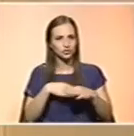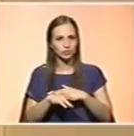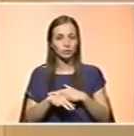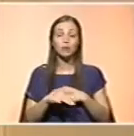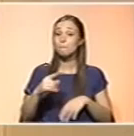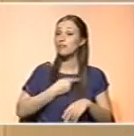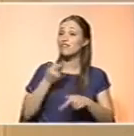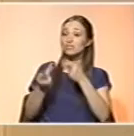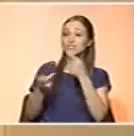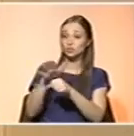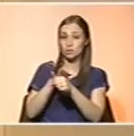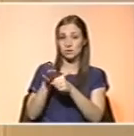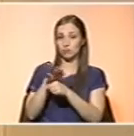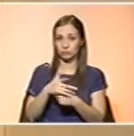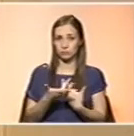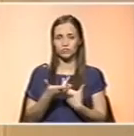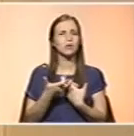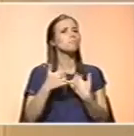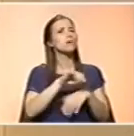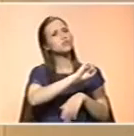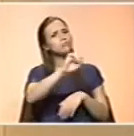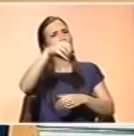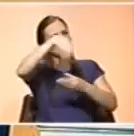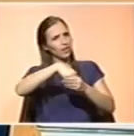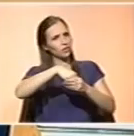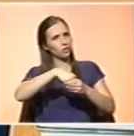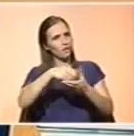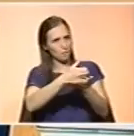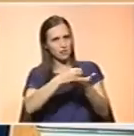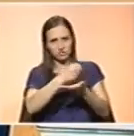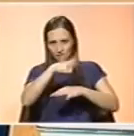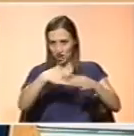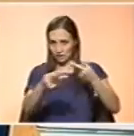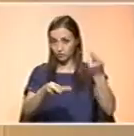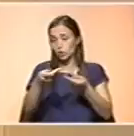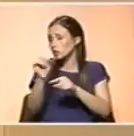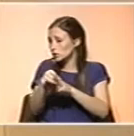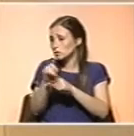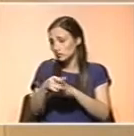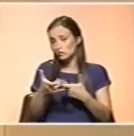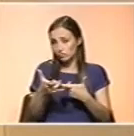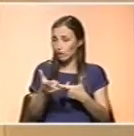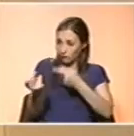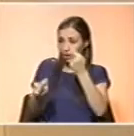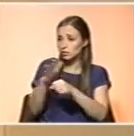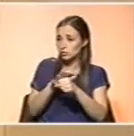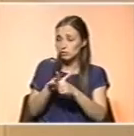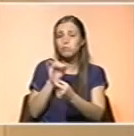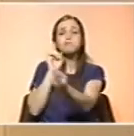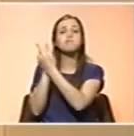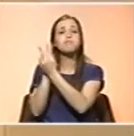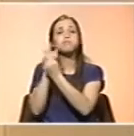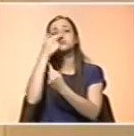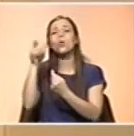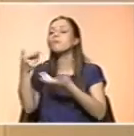da situação. Mas vocês fazem-a nas farmácias? Nas farmácias, temos que fazer a avaliação dessa situação. Falamos com o utente